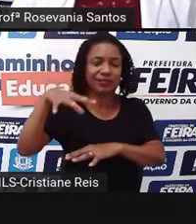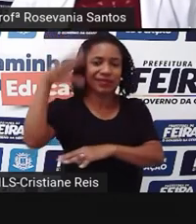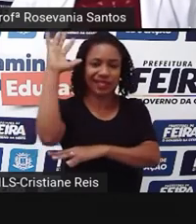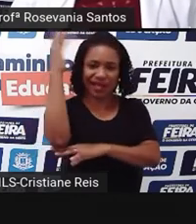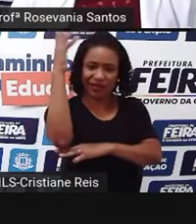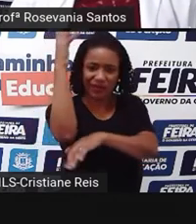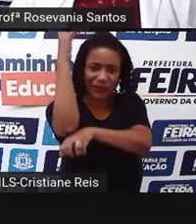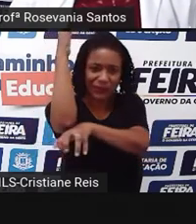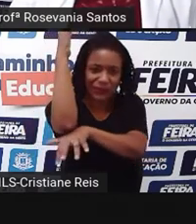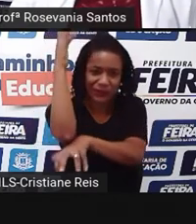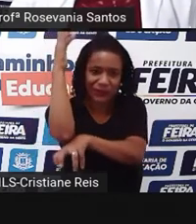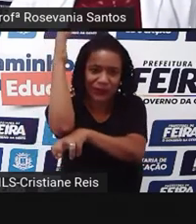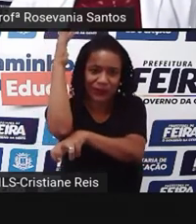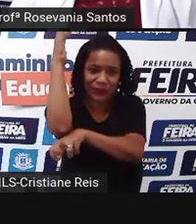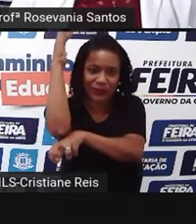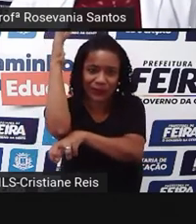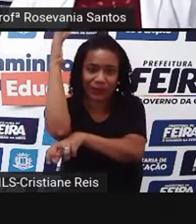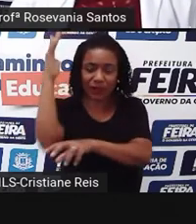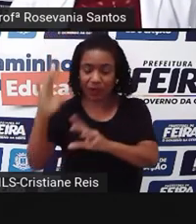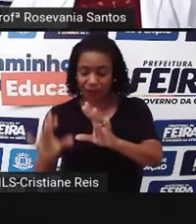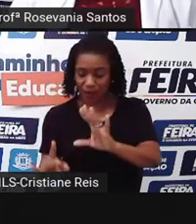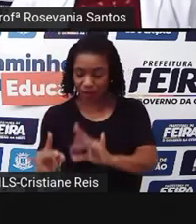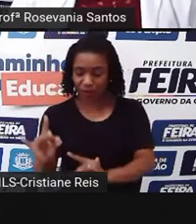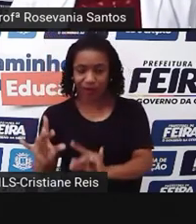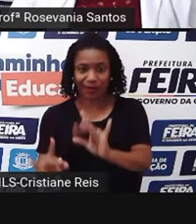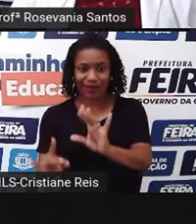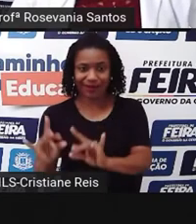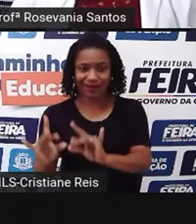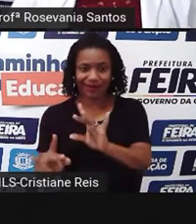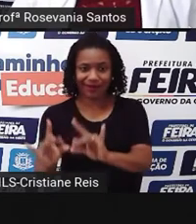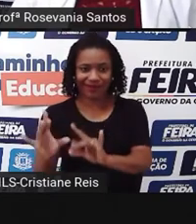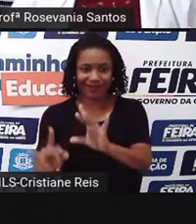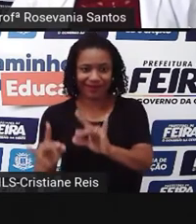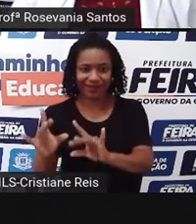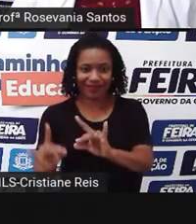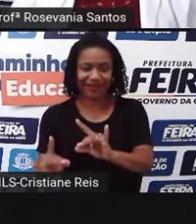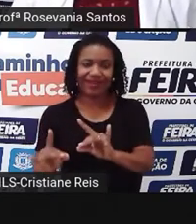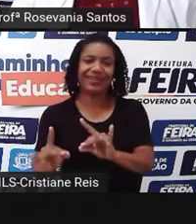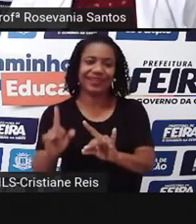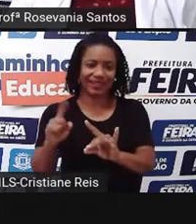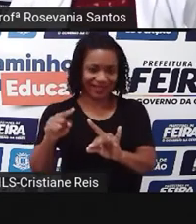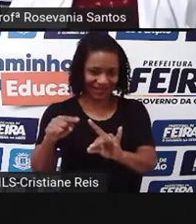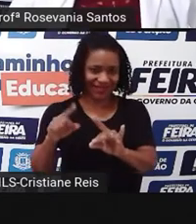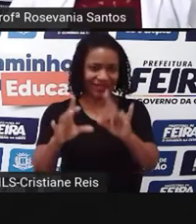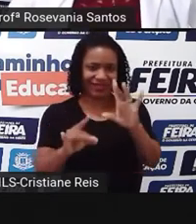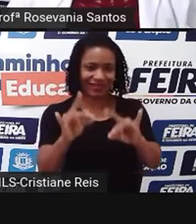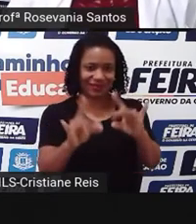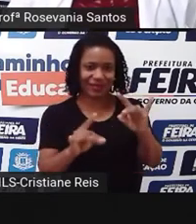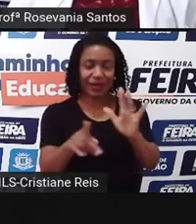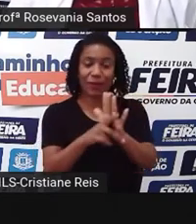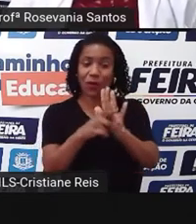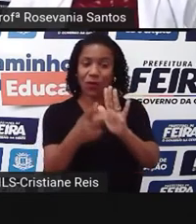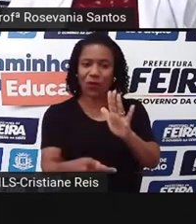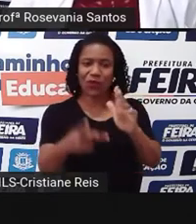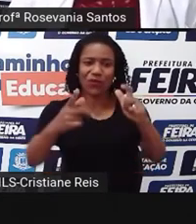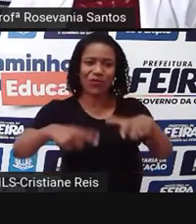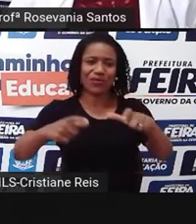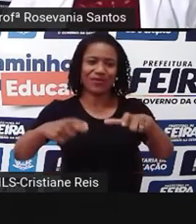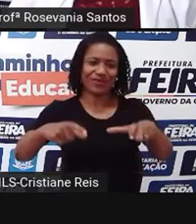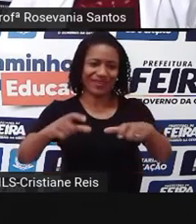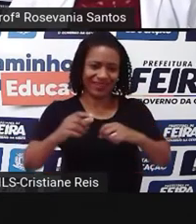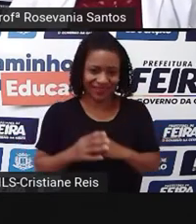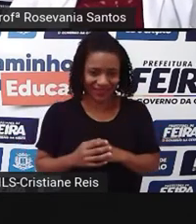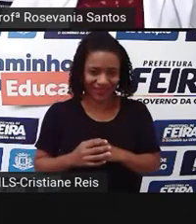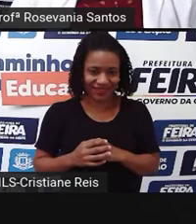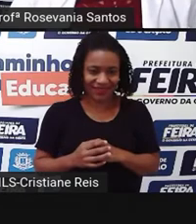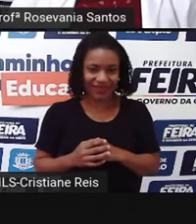de manguezal, e a planta que nasce nela aí é que é o mangue, né. É importante